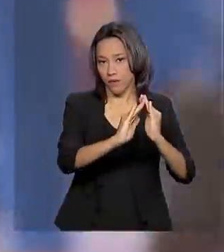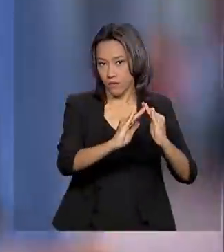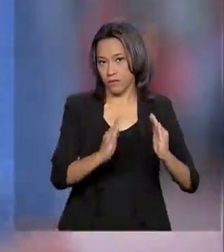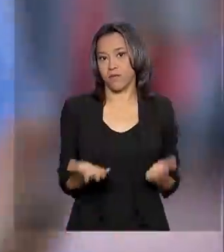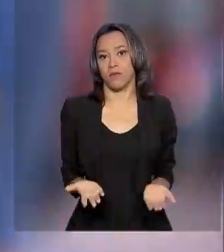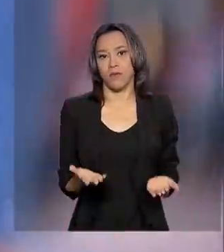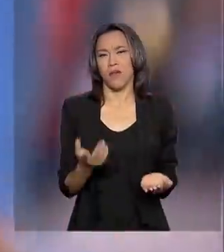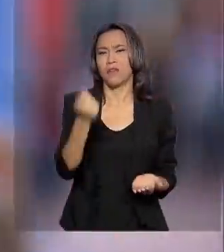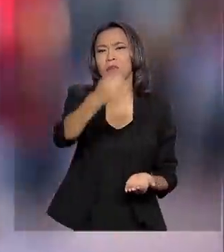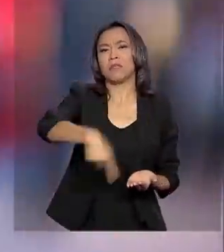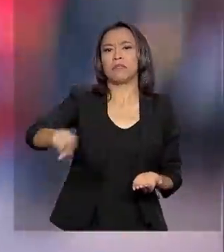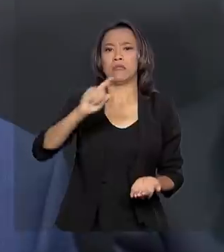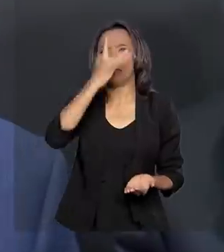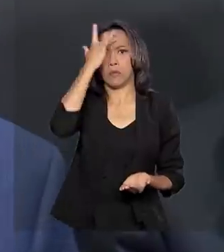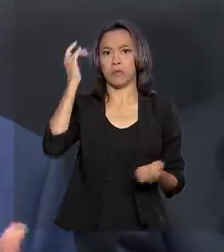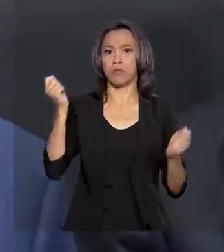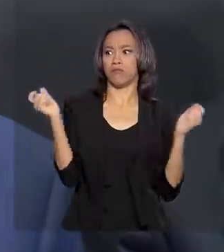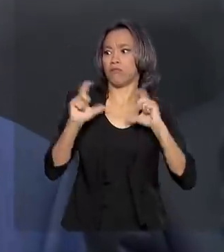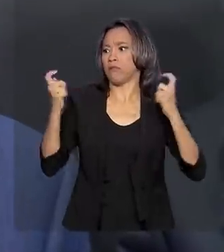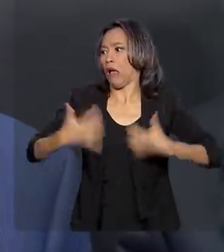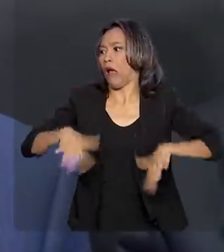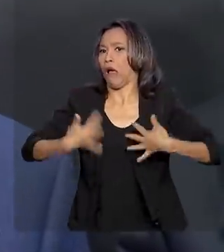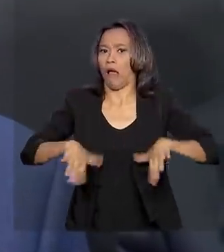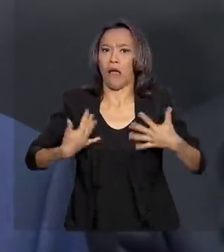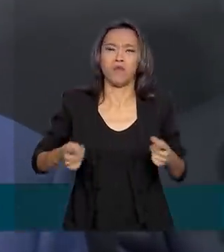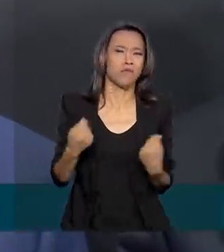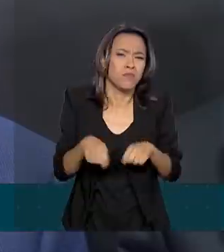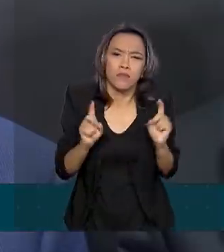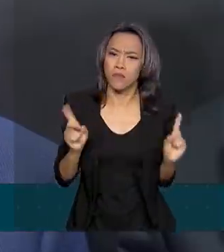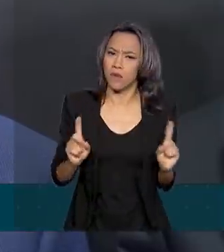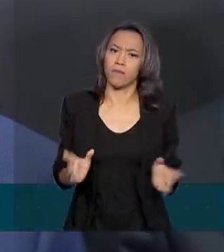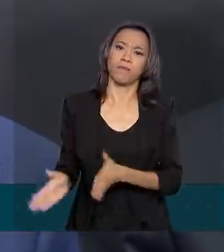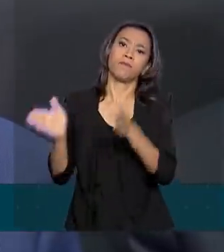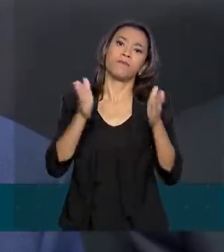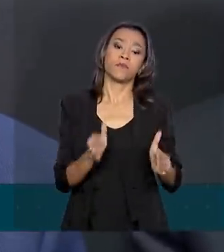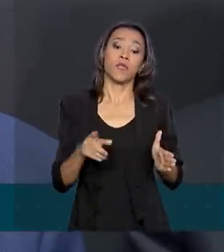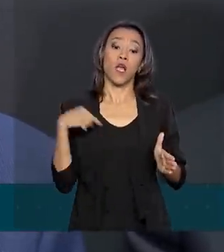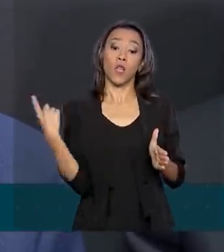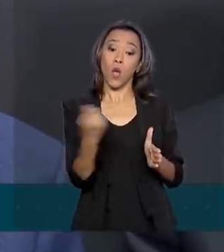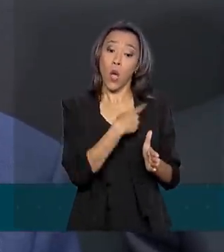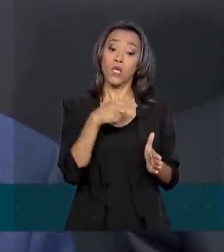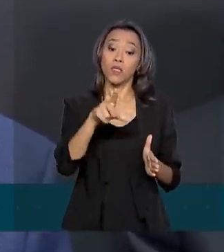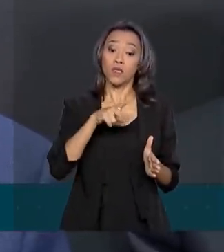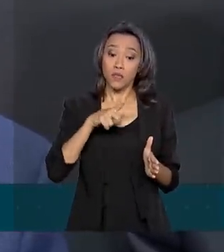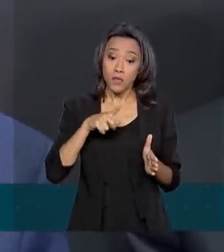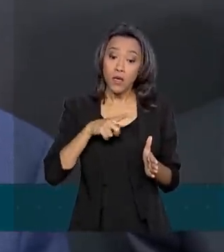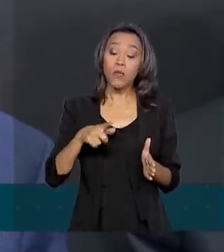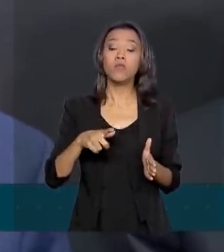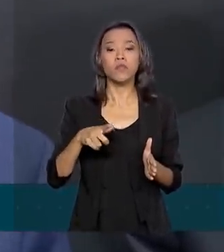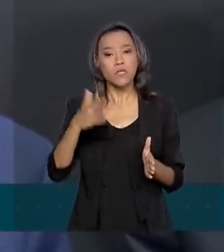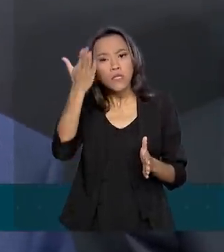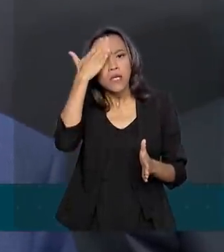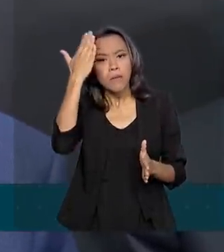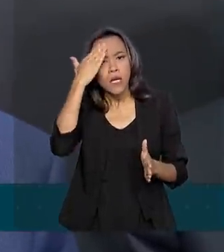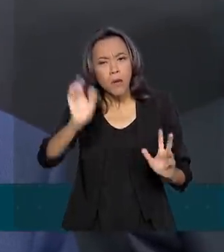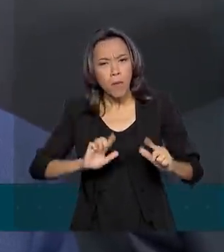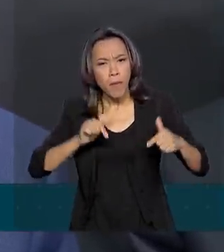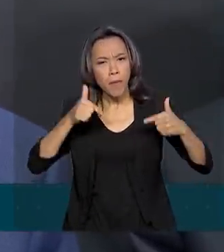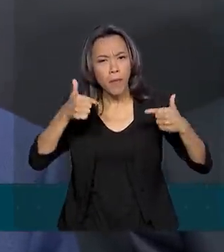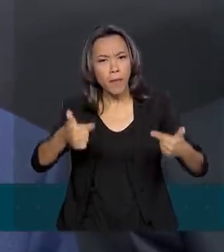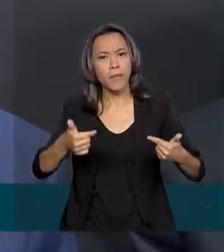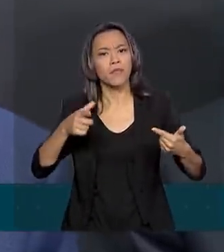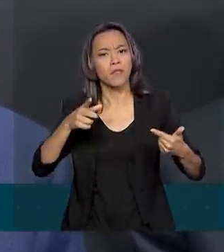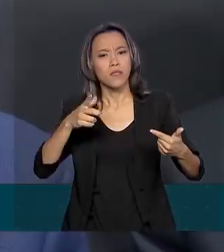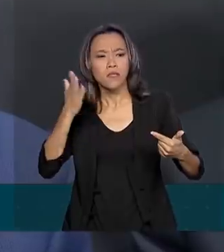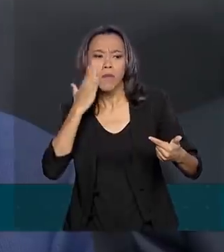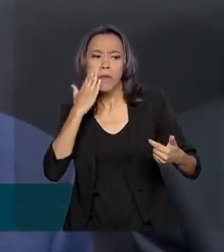que não há motivo para pânico. Nós estamos lidando com uma situação de conforto e conhecimento no embate que